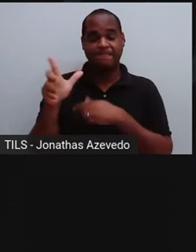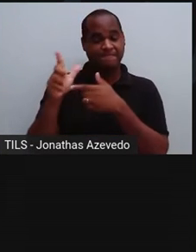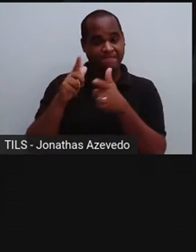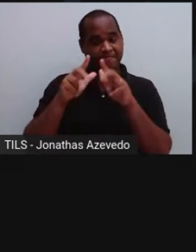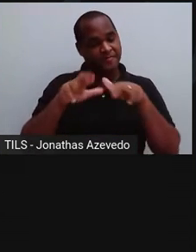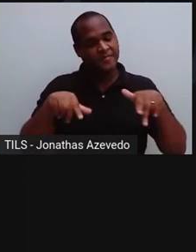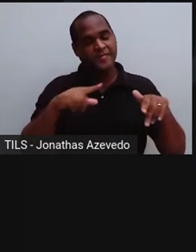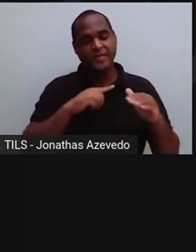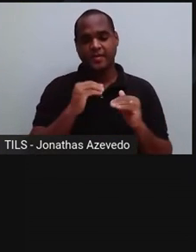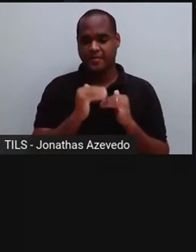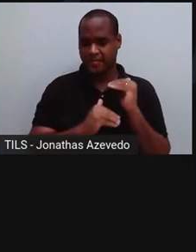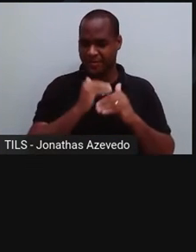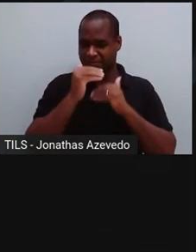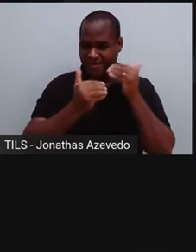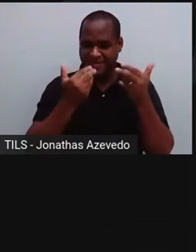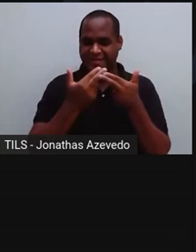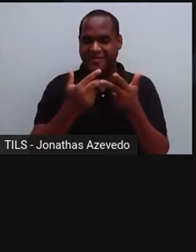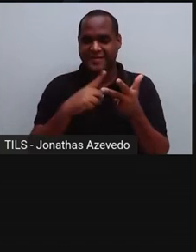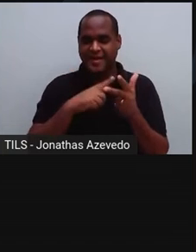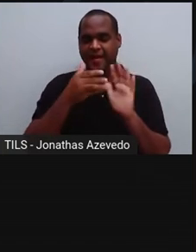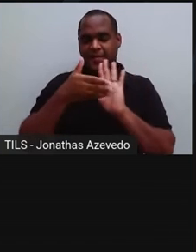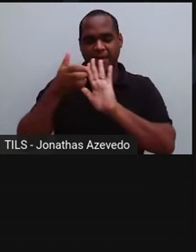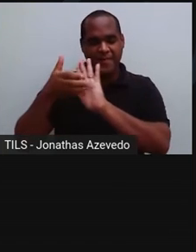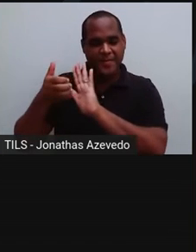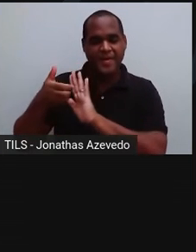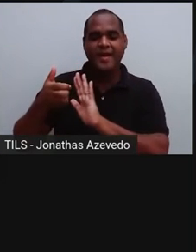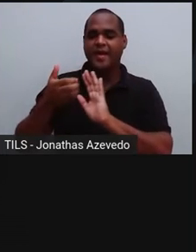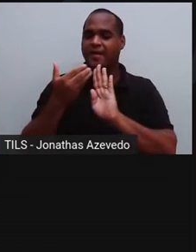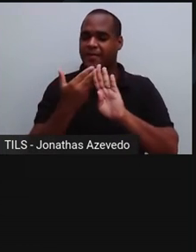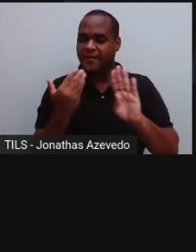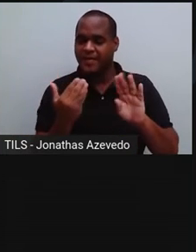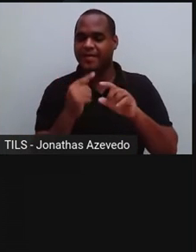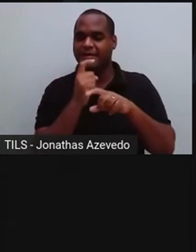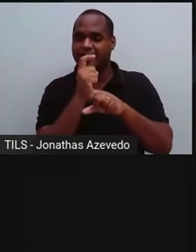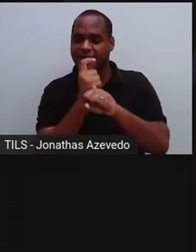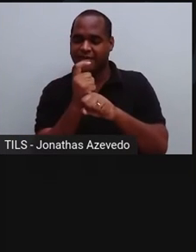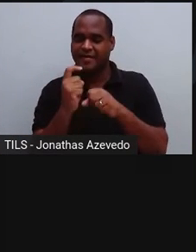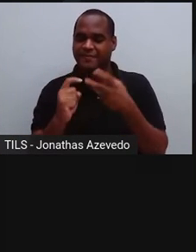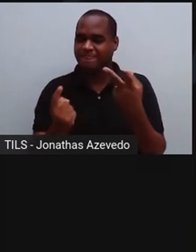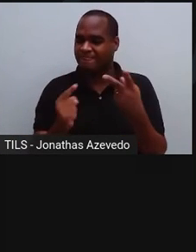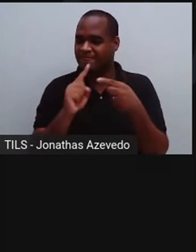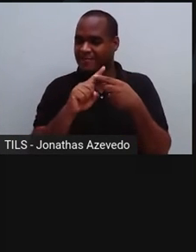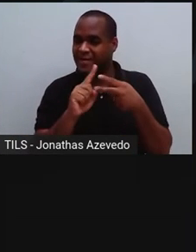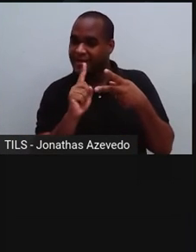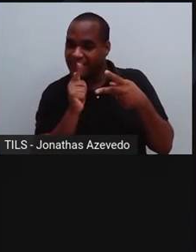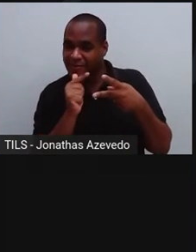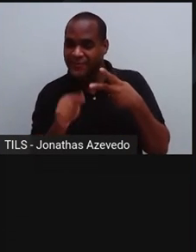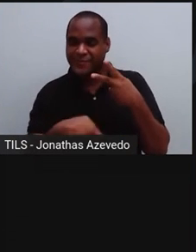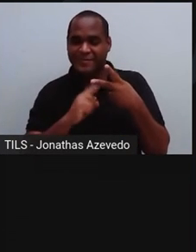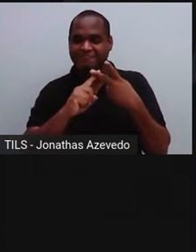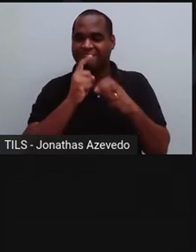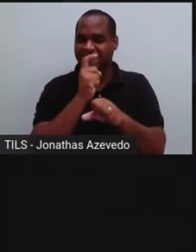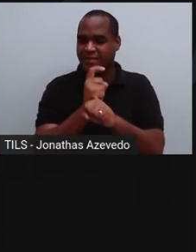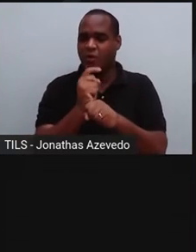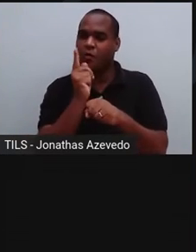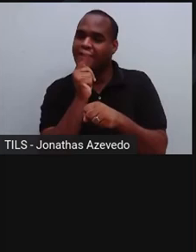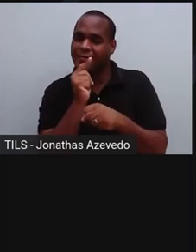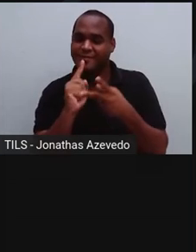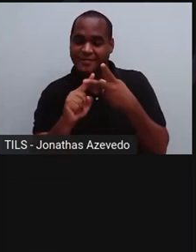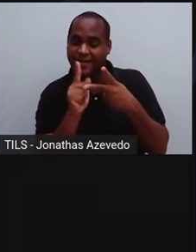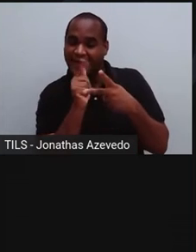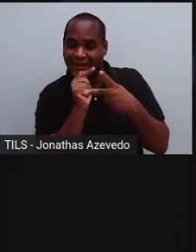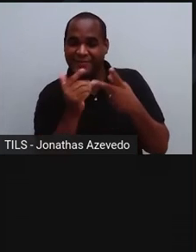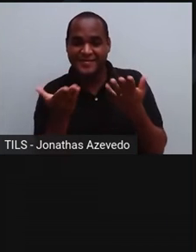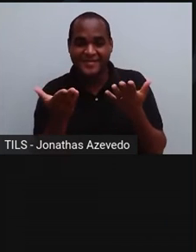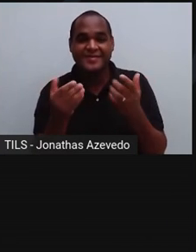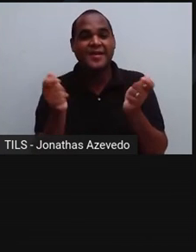processo físico de separação de misturas heterogêneas do tipo líquido-sólido e líquido-líquido. Ela baseia